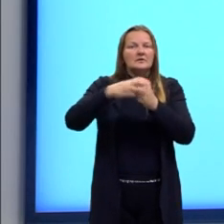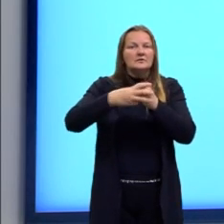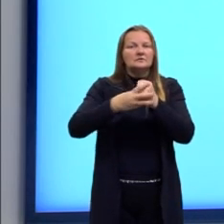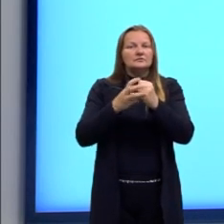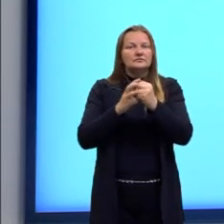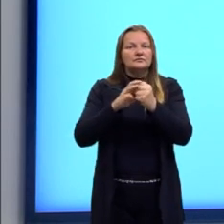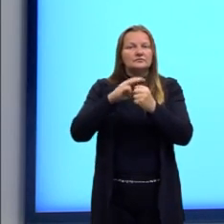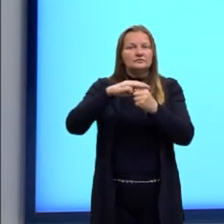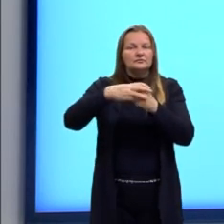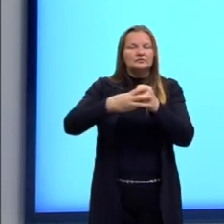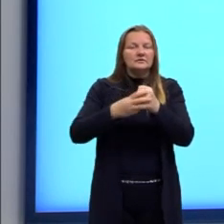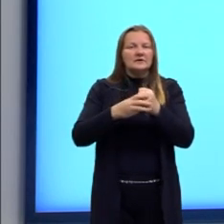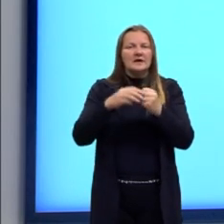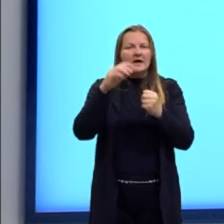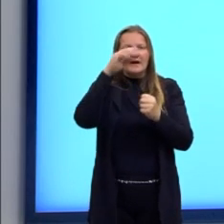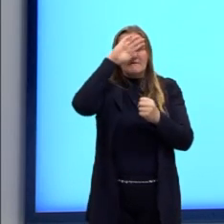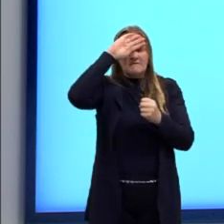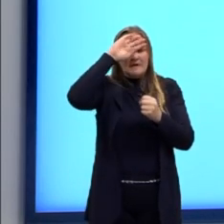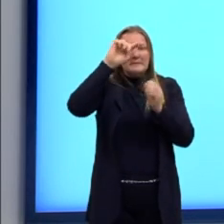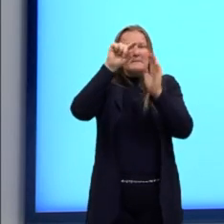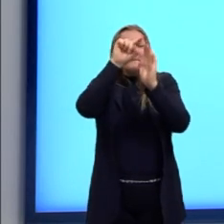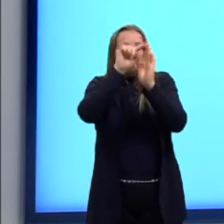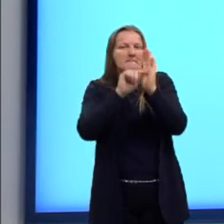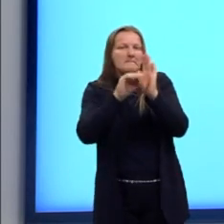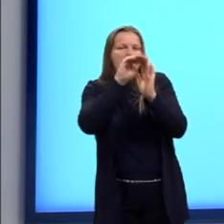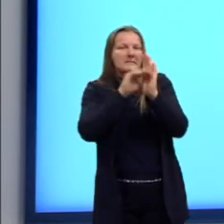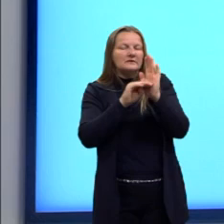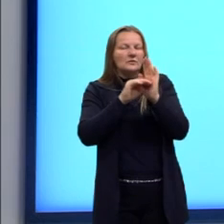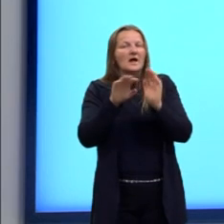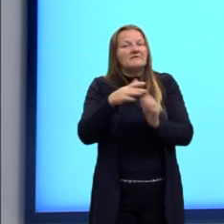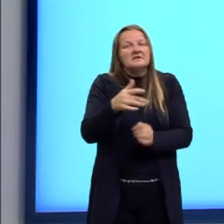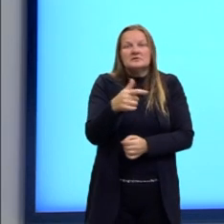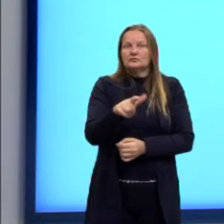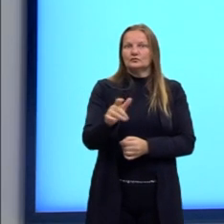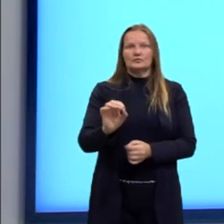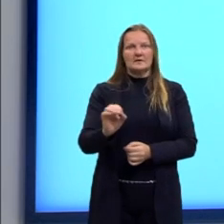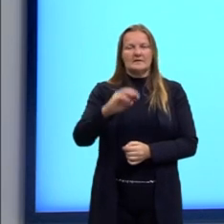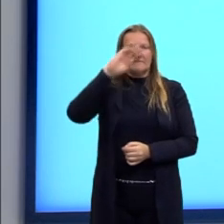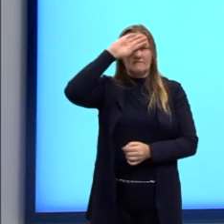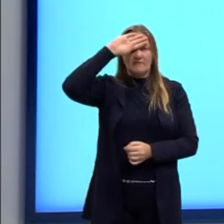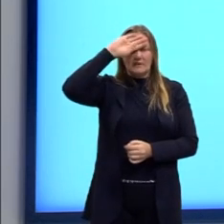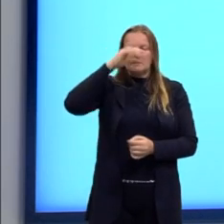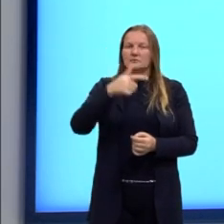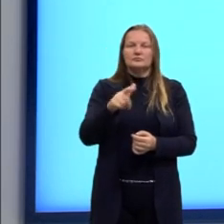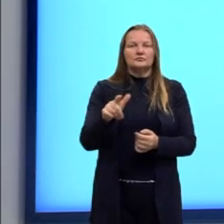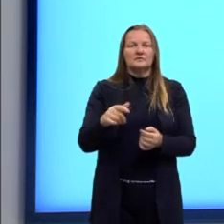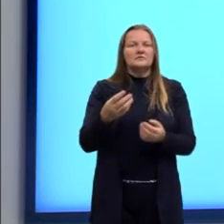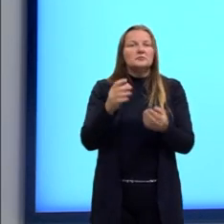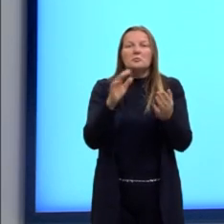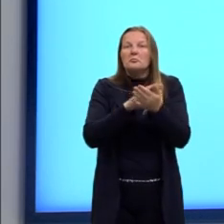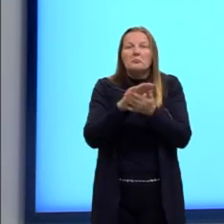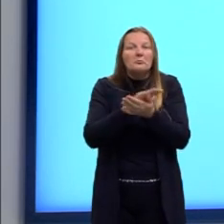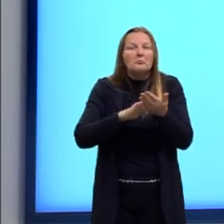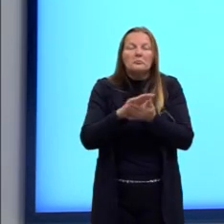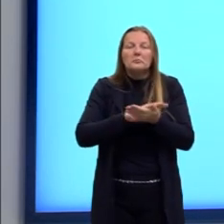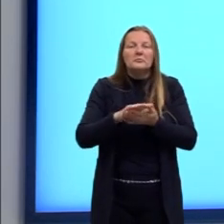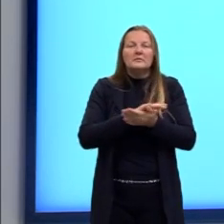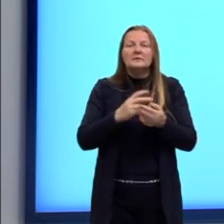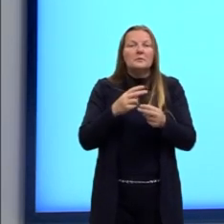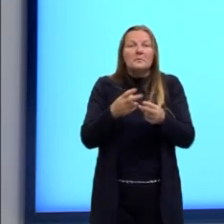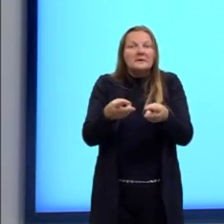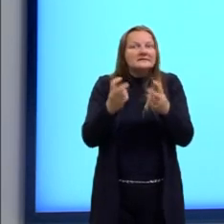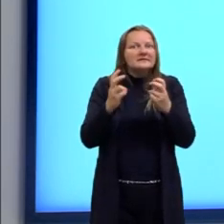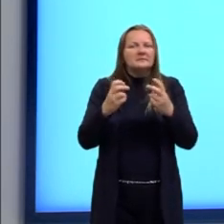febre baixa ou também ausente, às vezes a pessoa passa desapercebido por essas doenças,